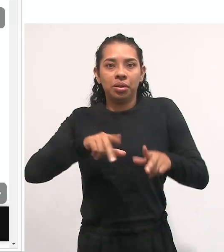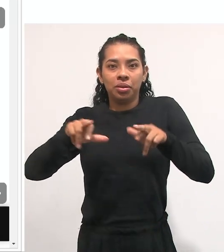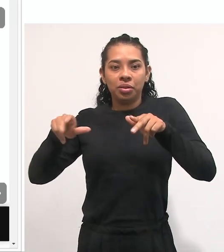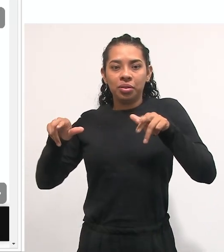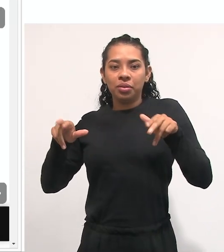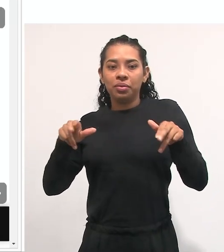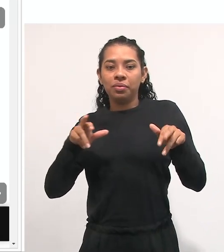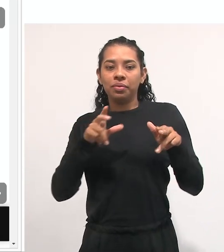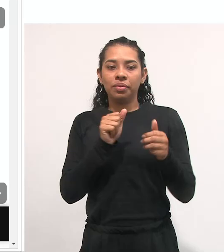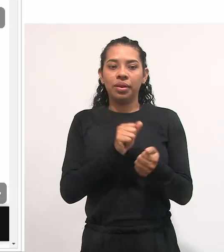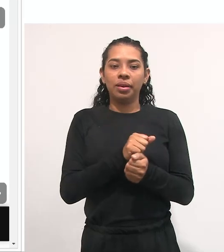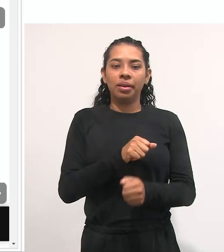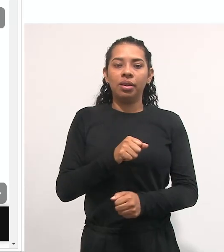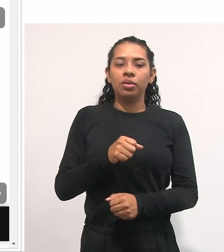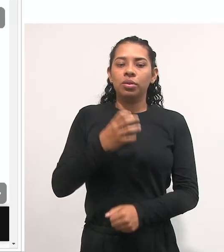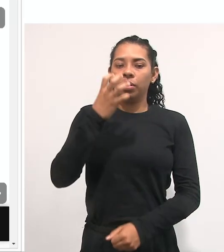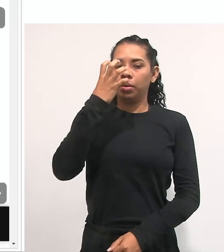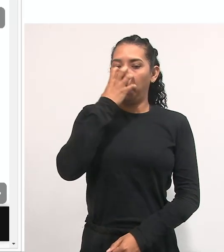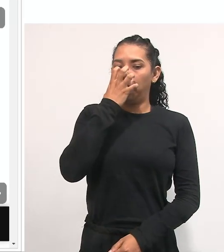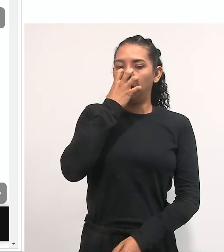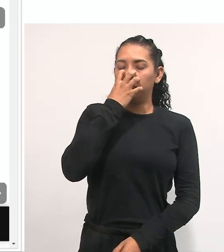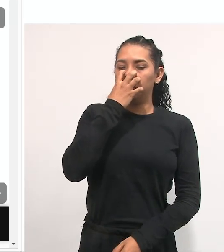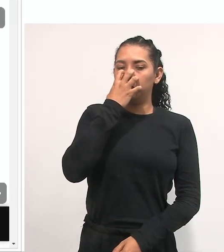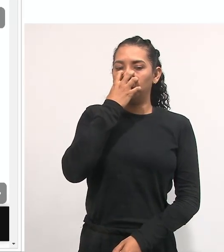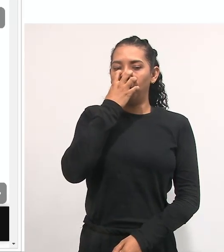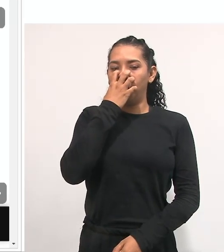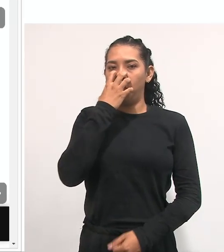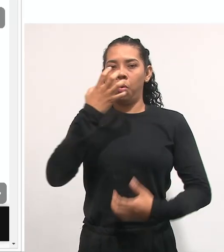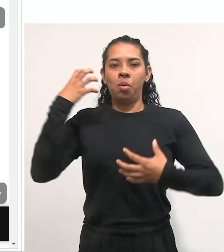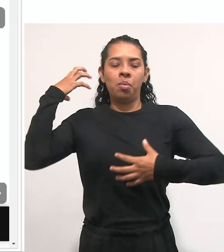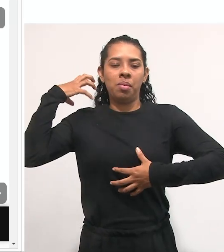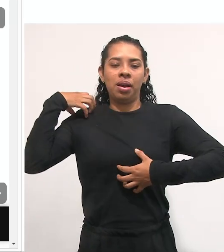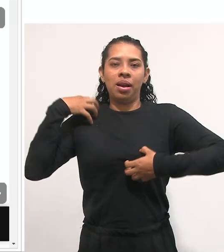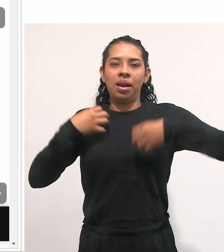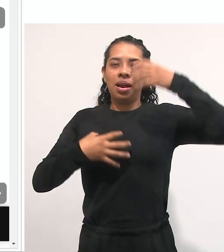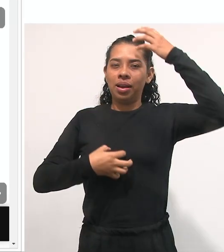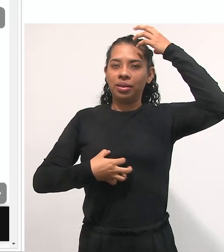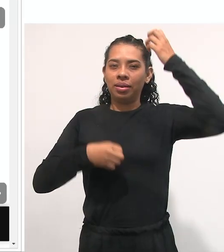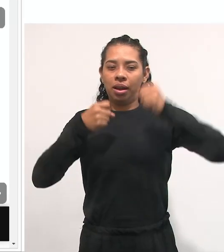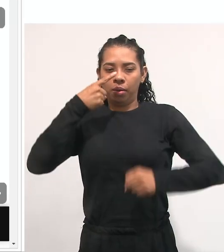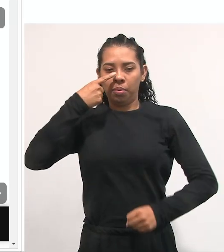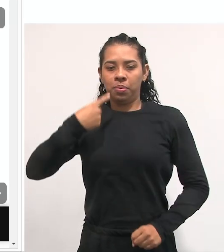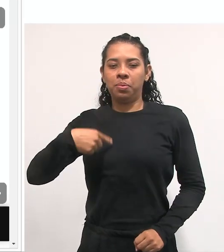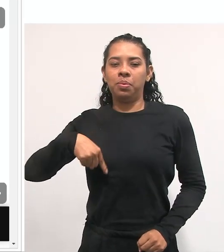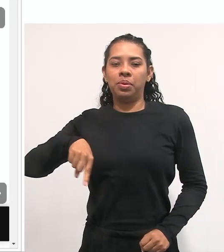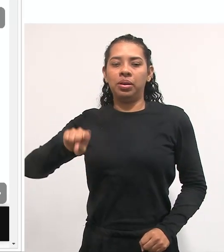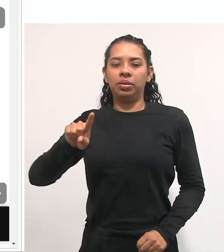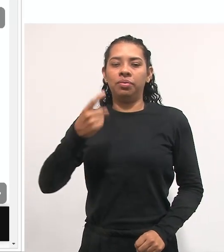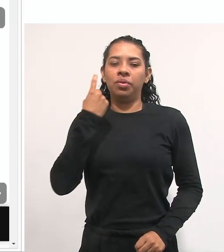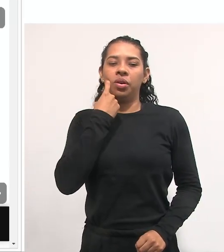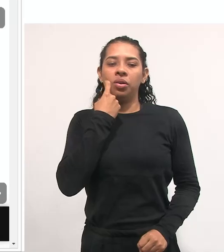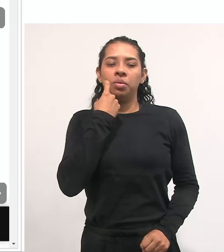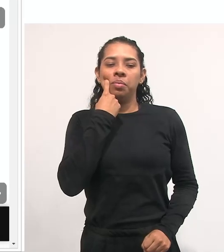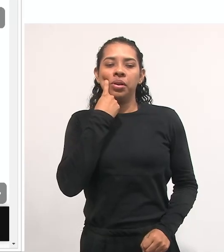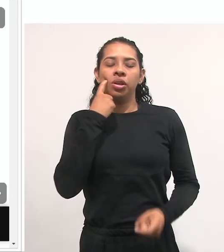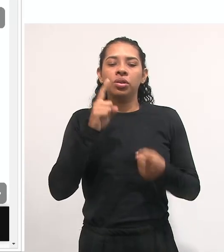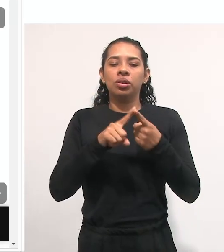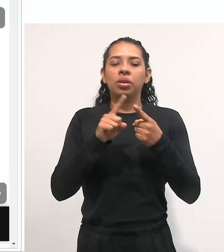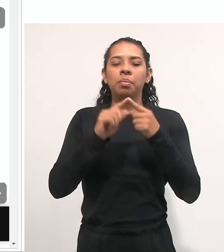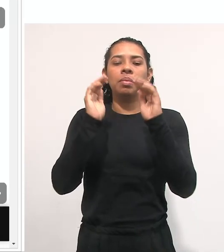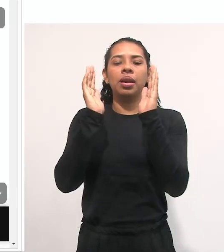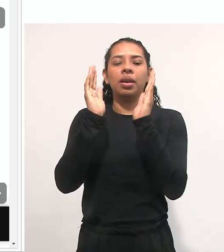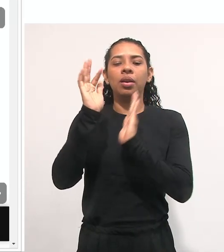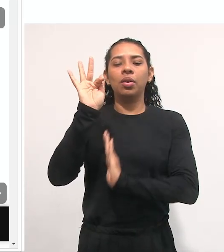peixe em cima de um toco de árvore, uma foca e um cachorro. E, aparentemente, o professor vai fazer uma